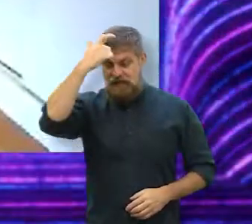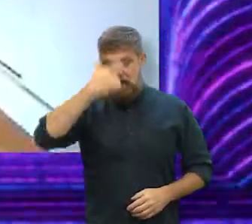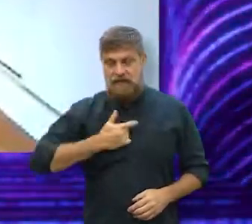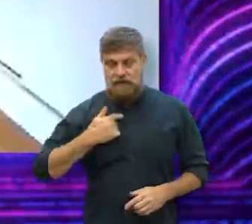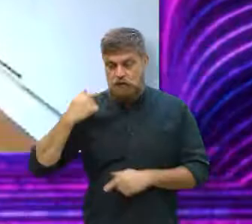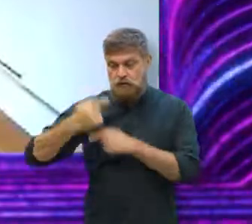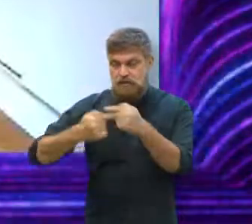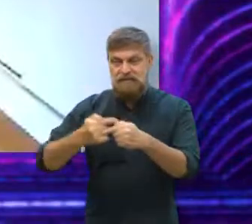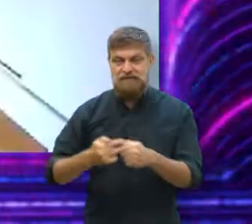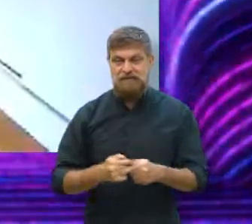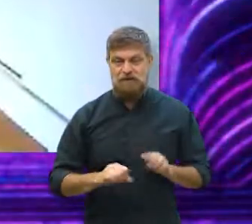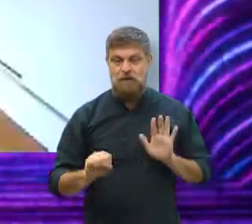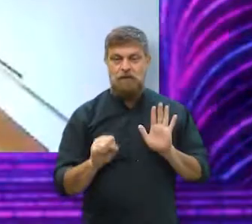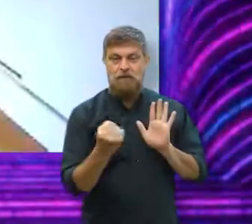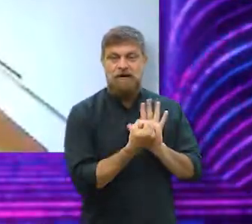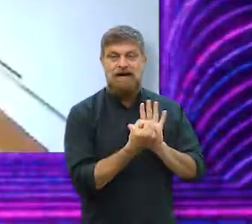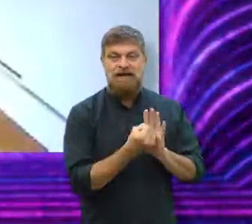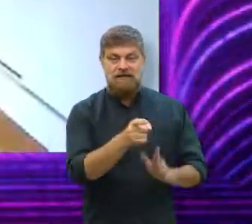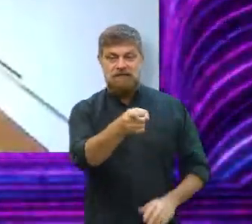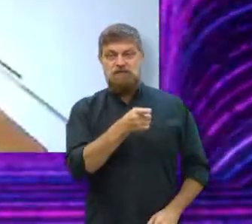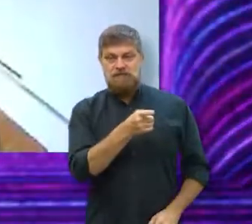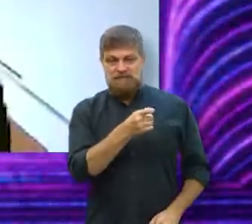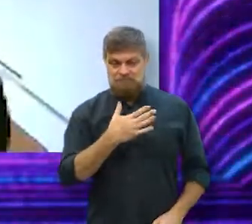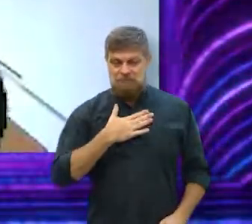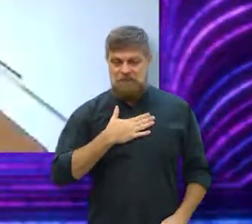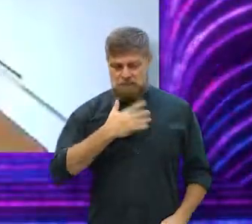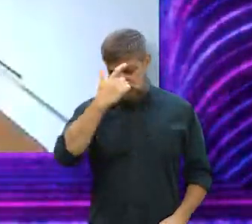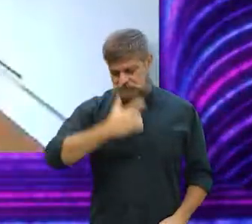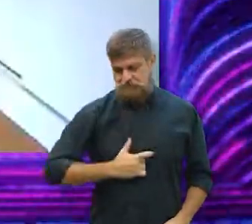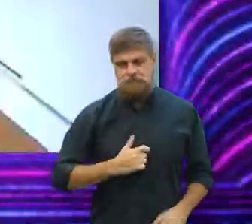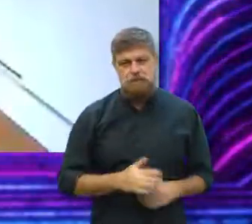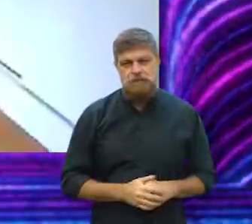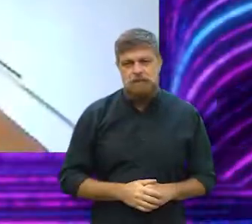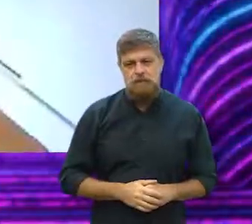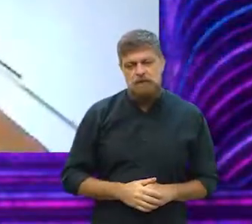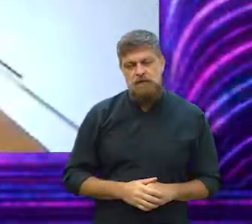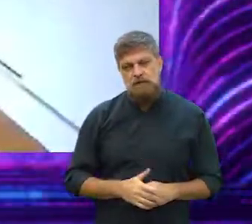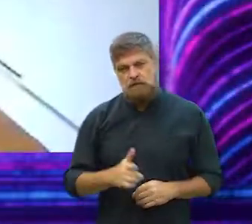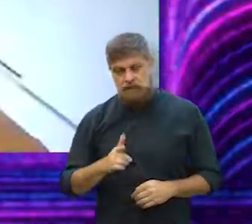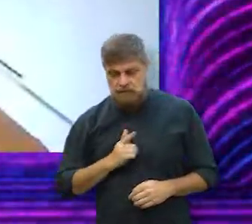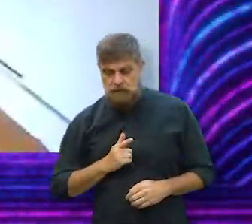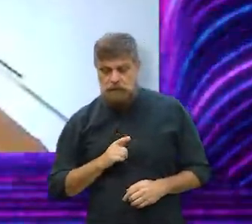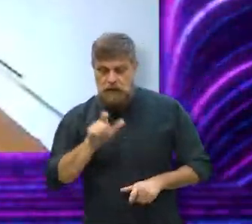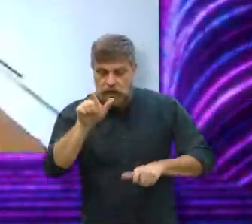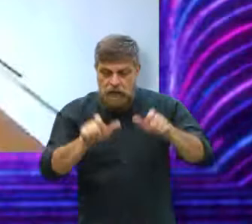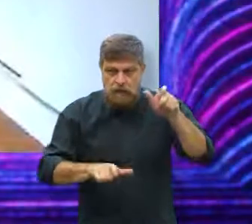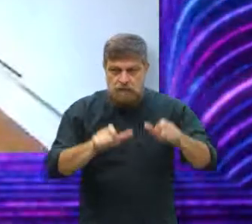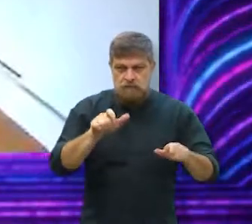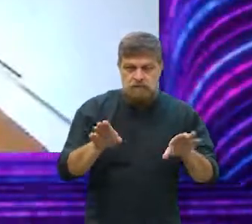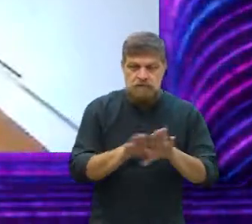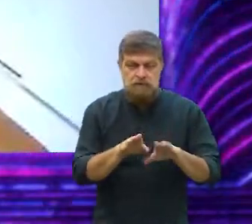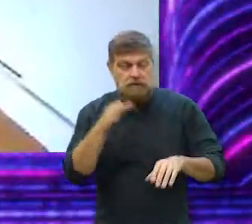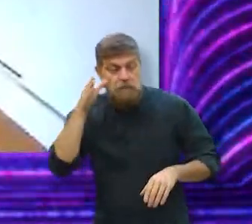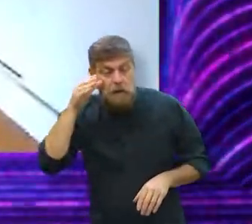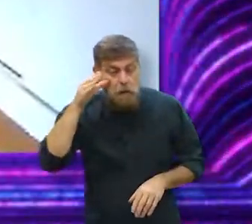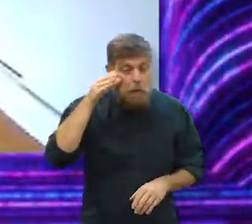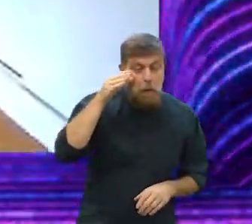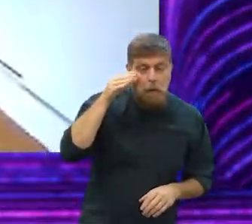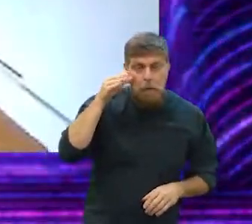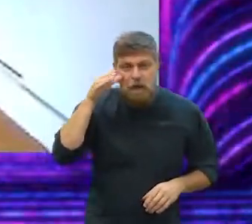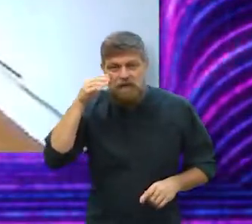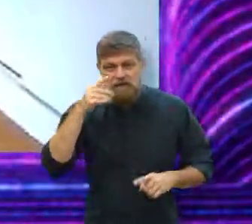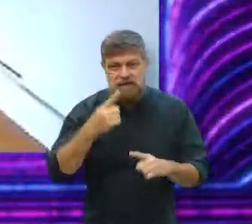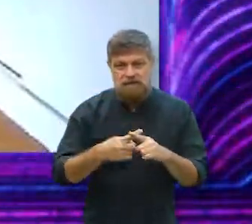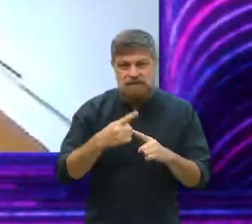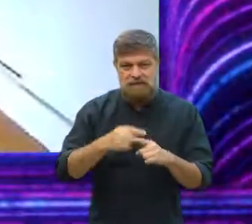geração X. Então, eu acho que pode criar a identificação a partir daí, ao mesmo tempo também gerar uma certa curiosidade,